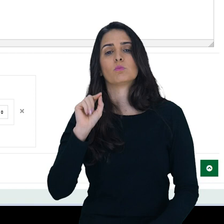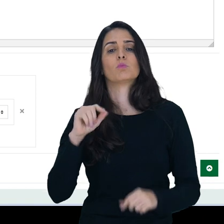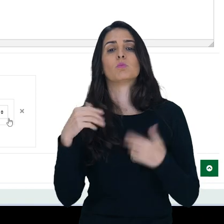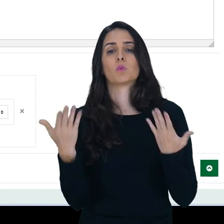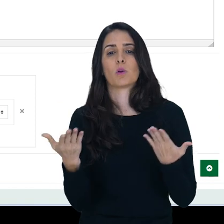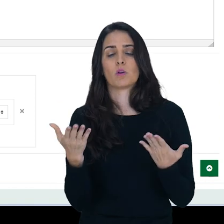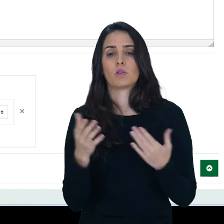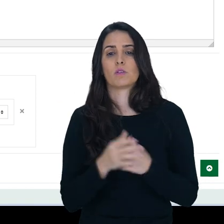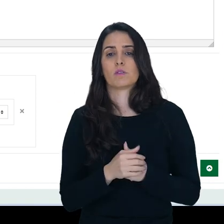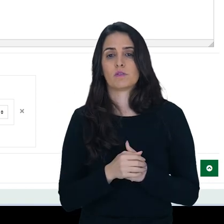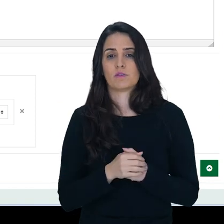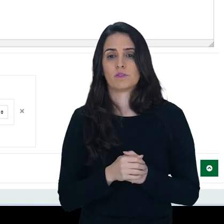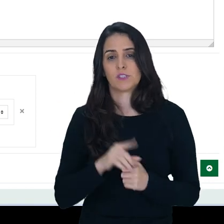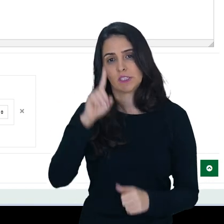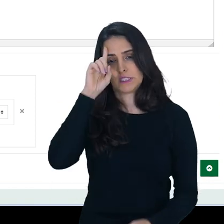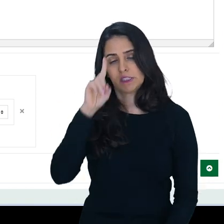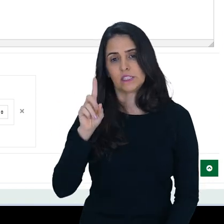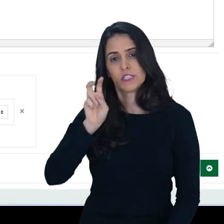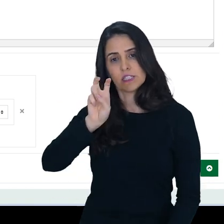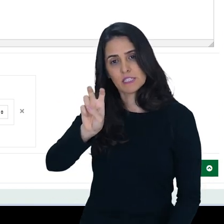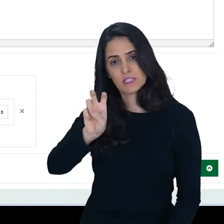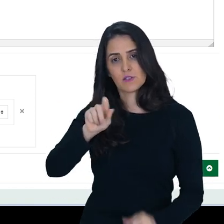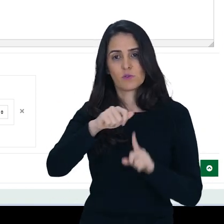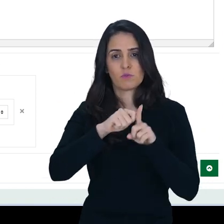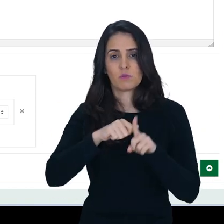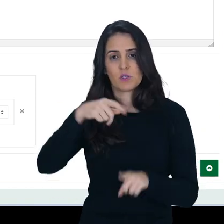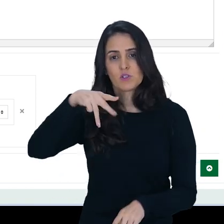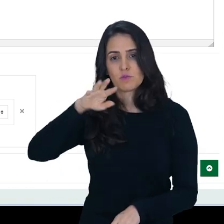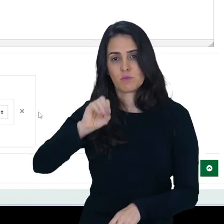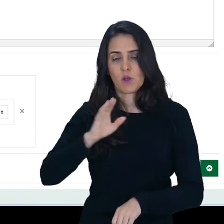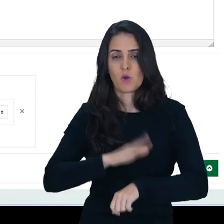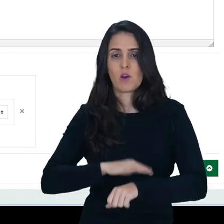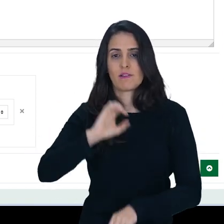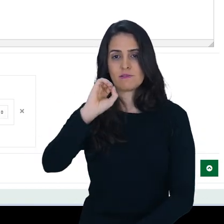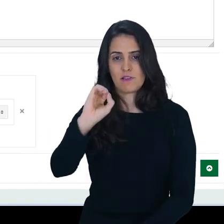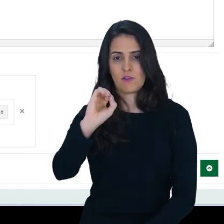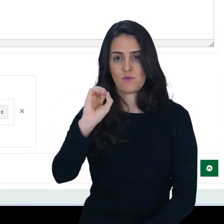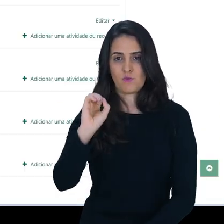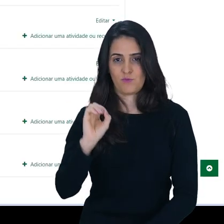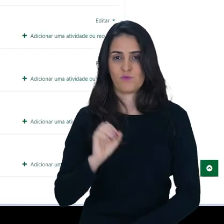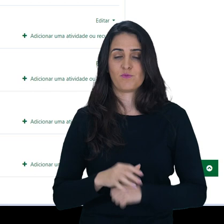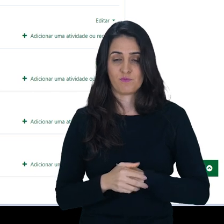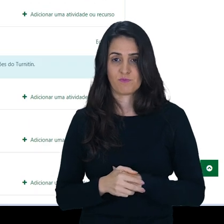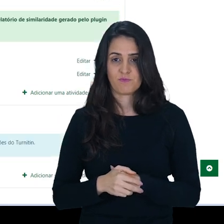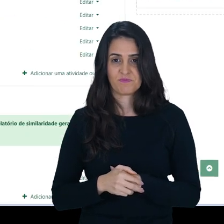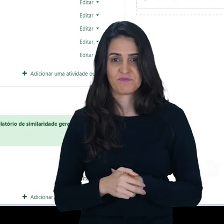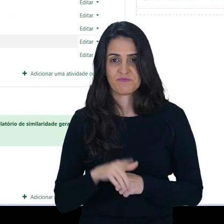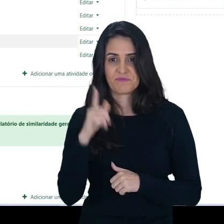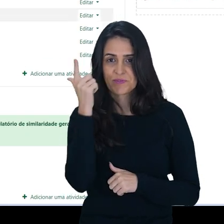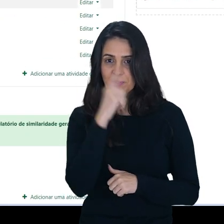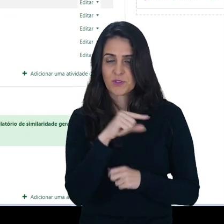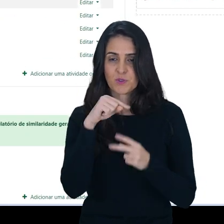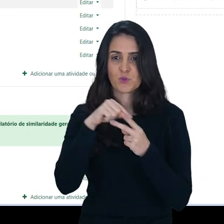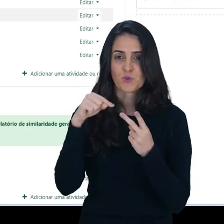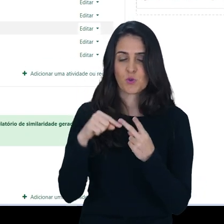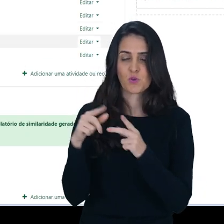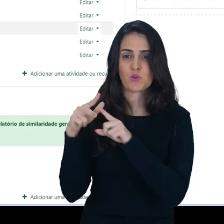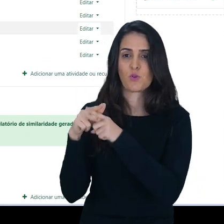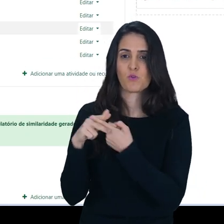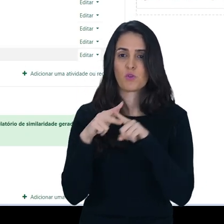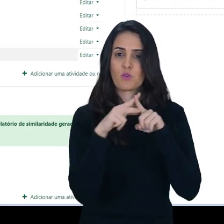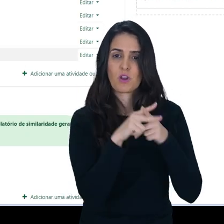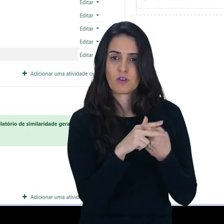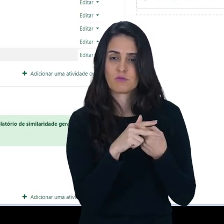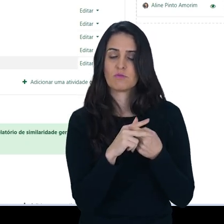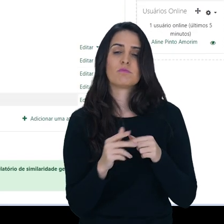disponível aqui, então, no dia 5 de maio a zero horas. E pronto, os dois já